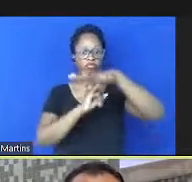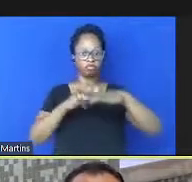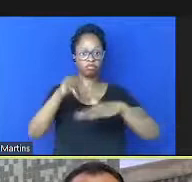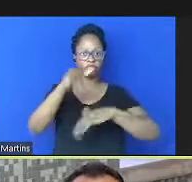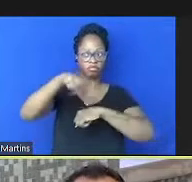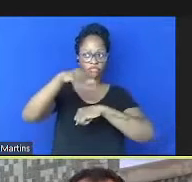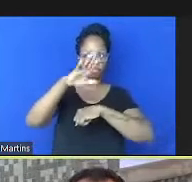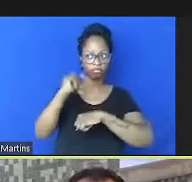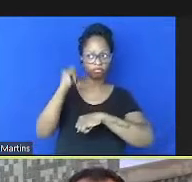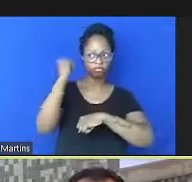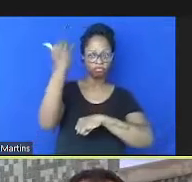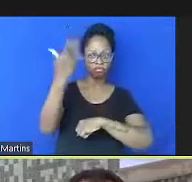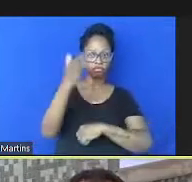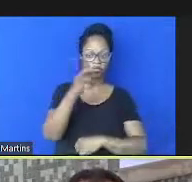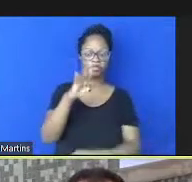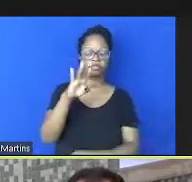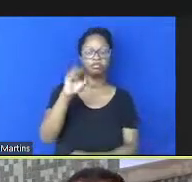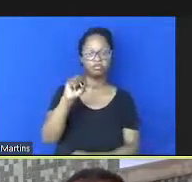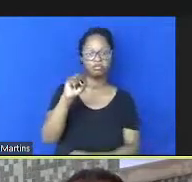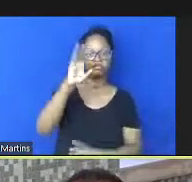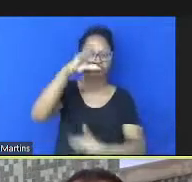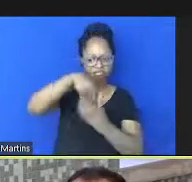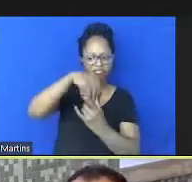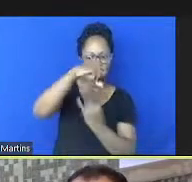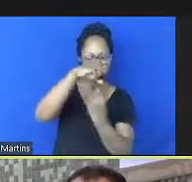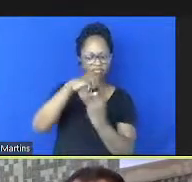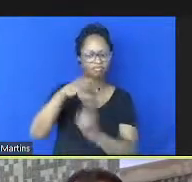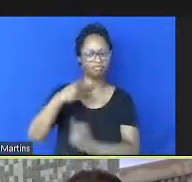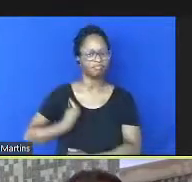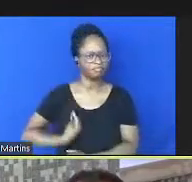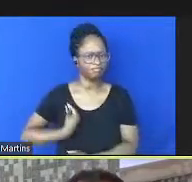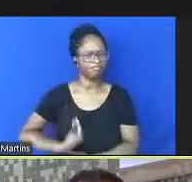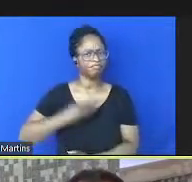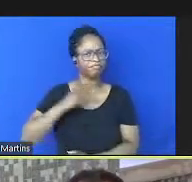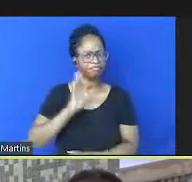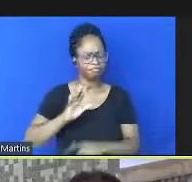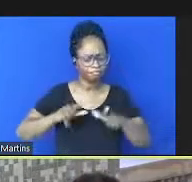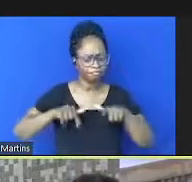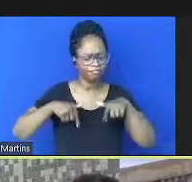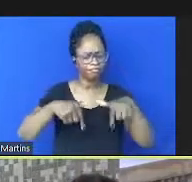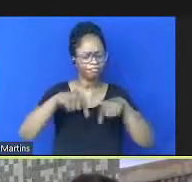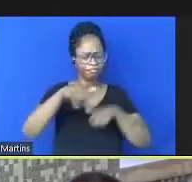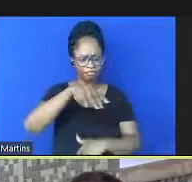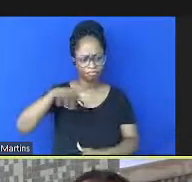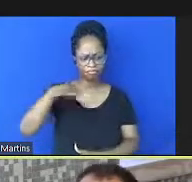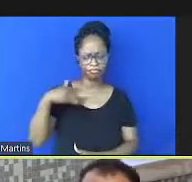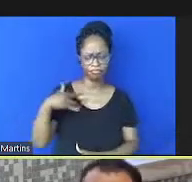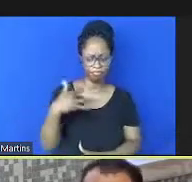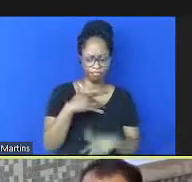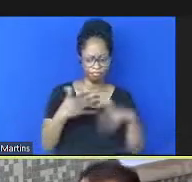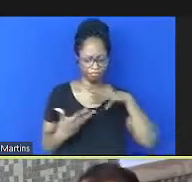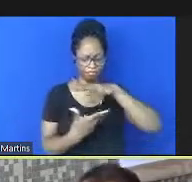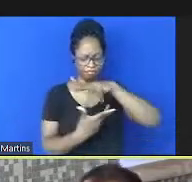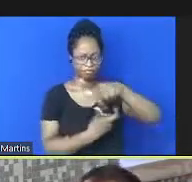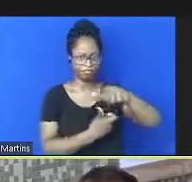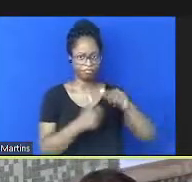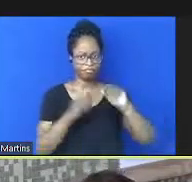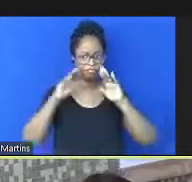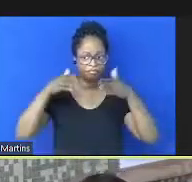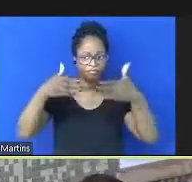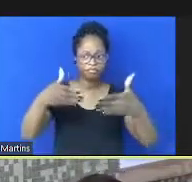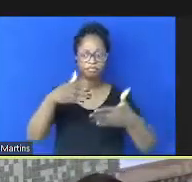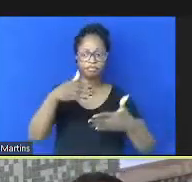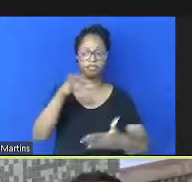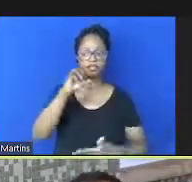saúde o Cris da Fiocruz participou é ativo na área de saúde global OPAS OMS e